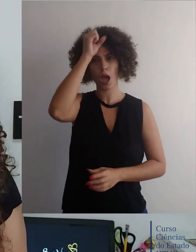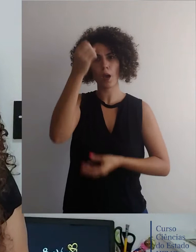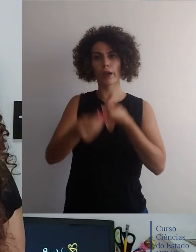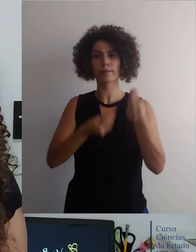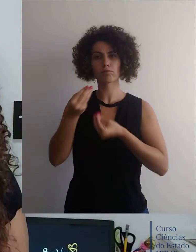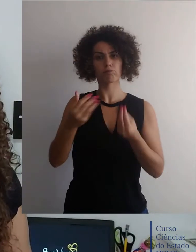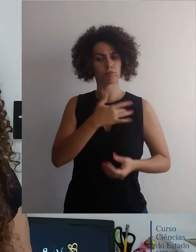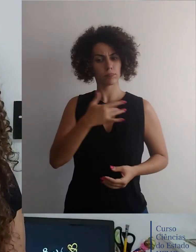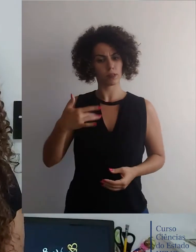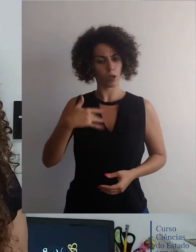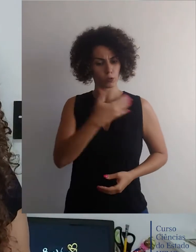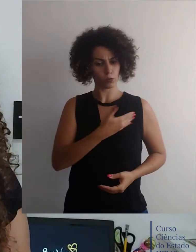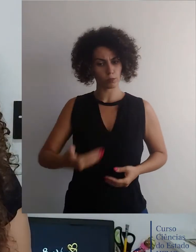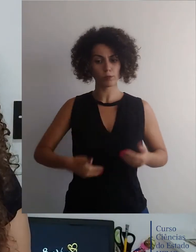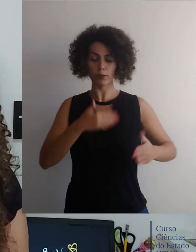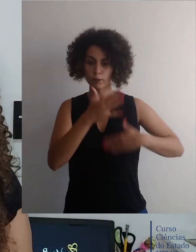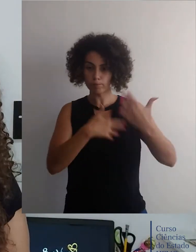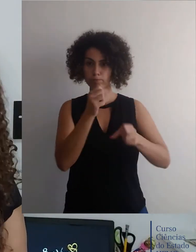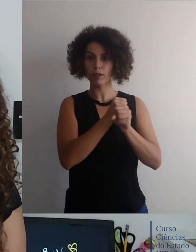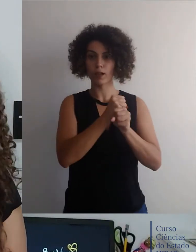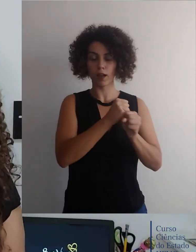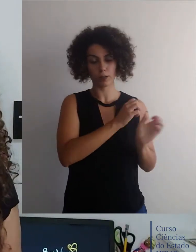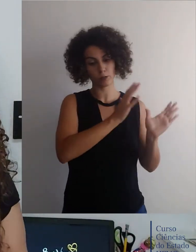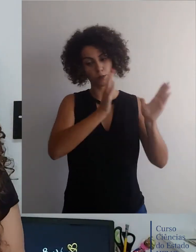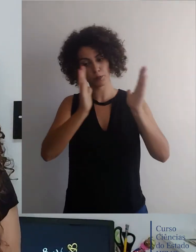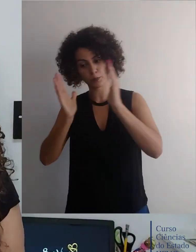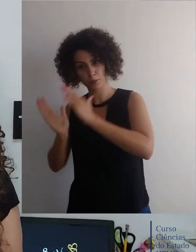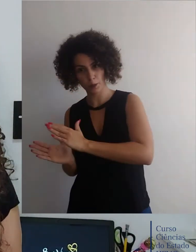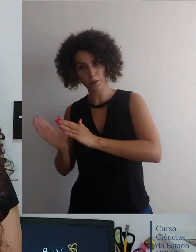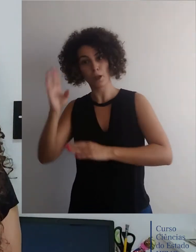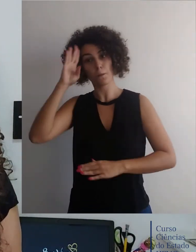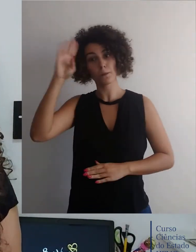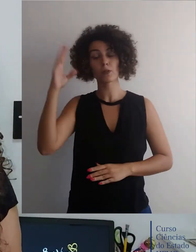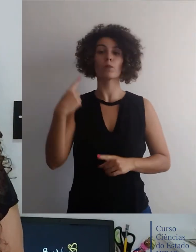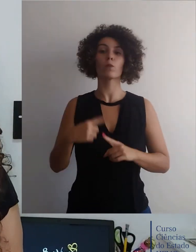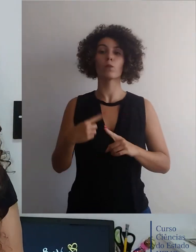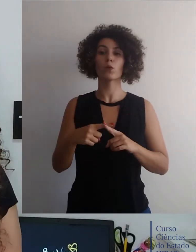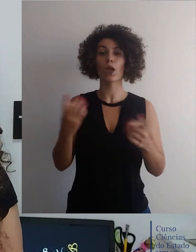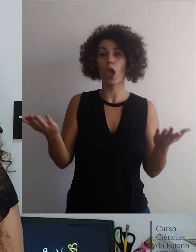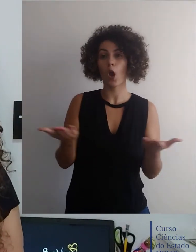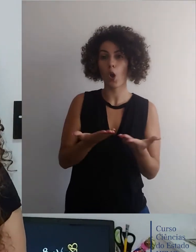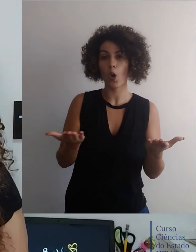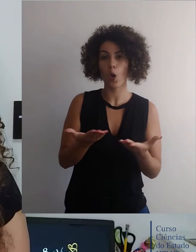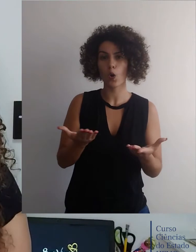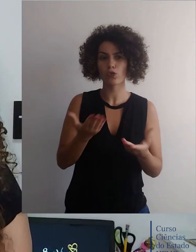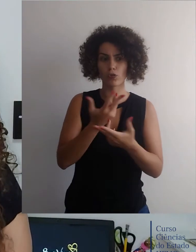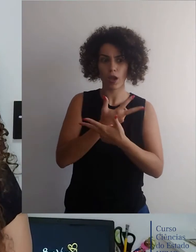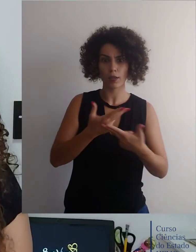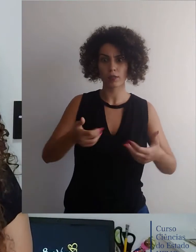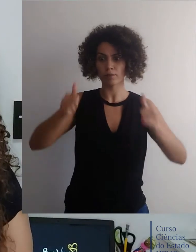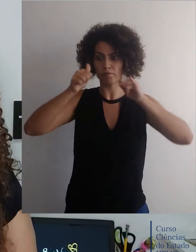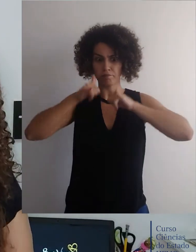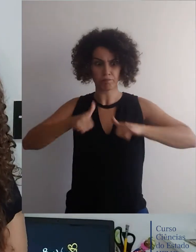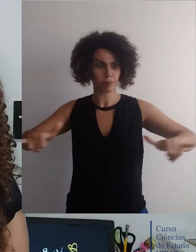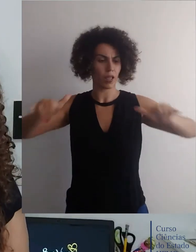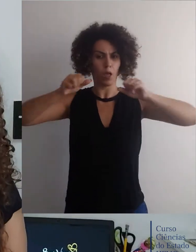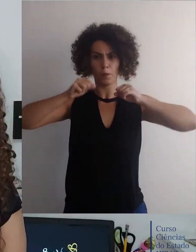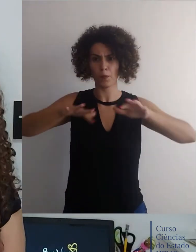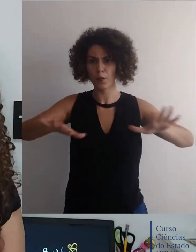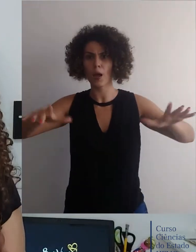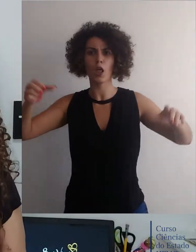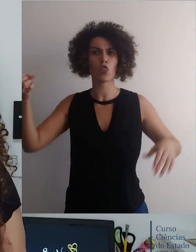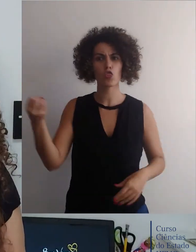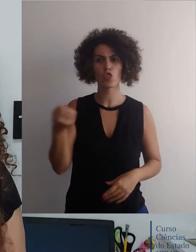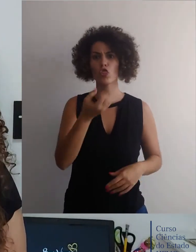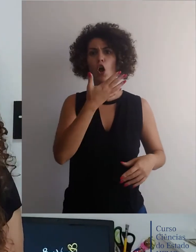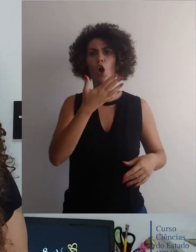pessoas aprendam como a nossa saúde pública se desenvolveu ao longo dos anos. Principalmente porque hoje em dia, muitas coisas